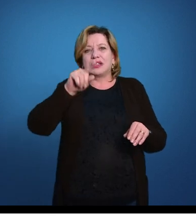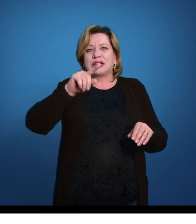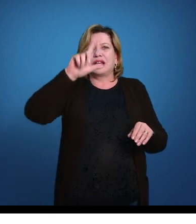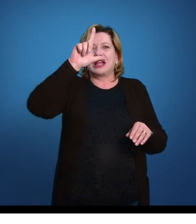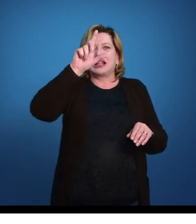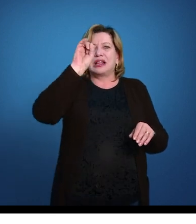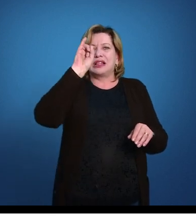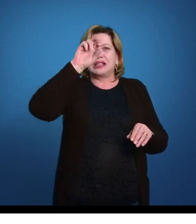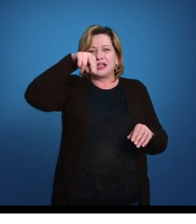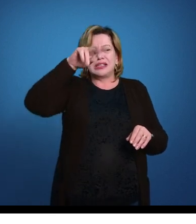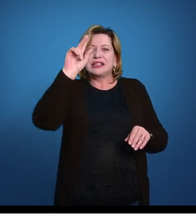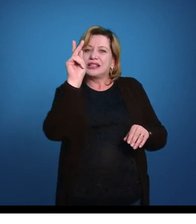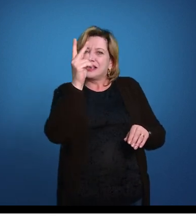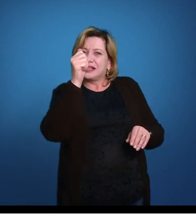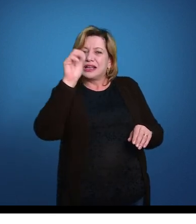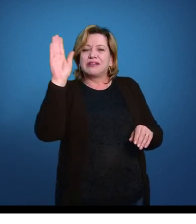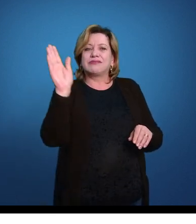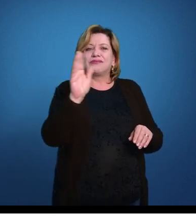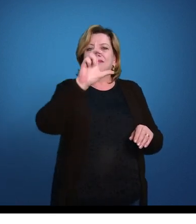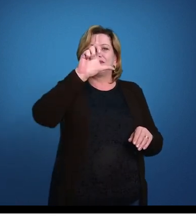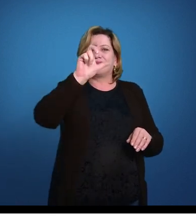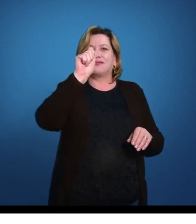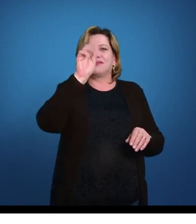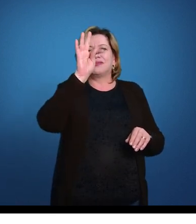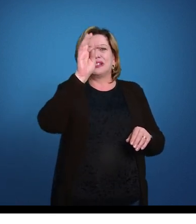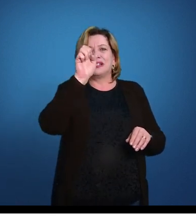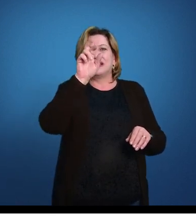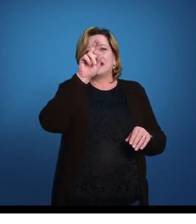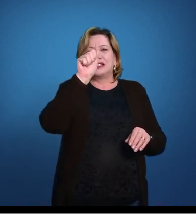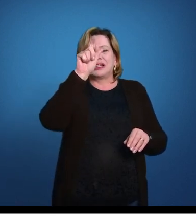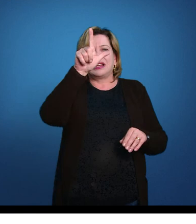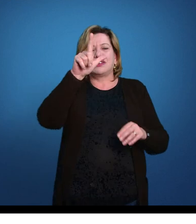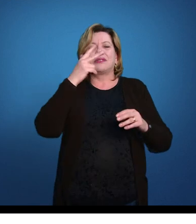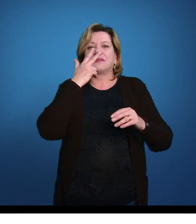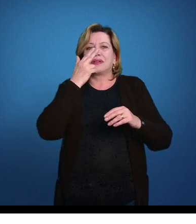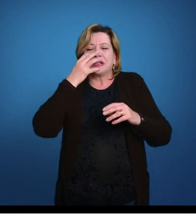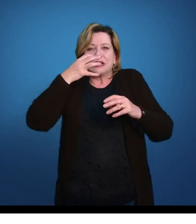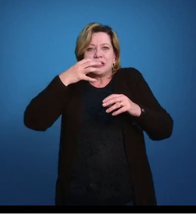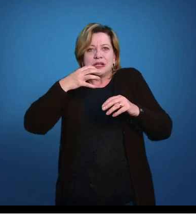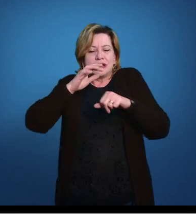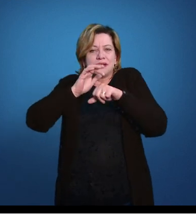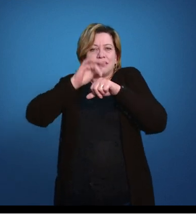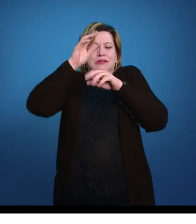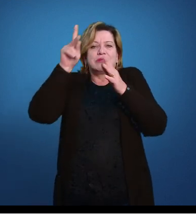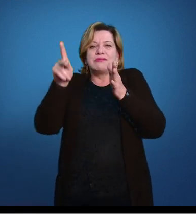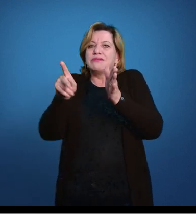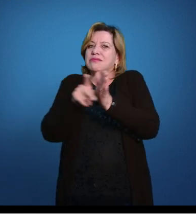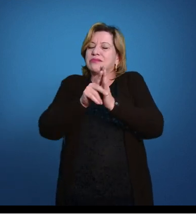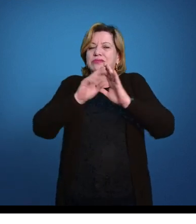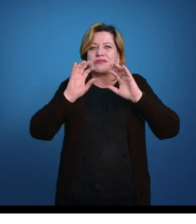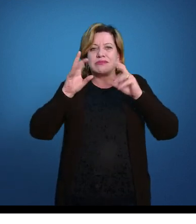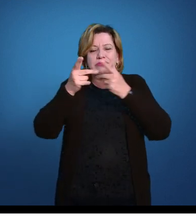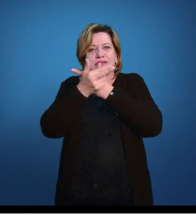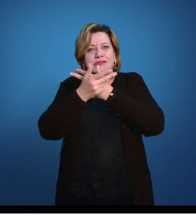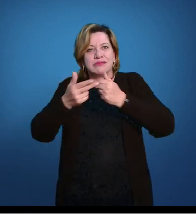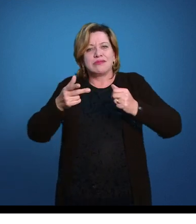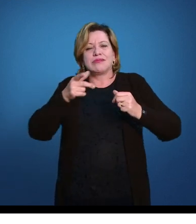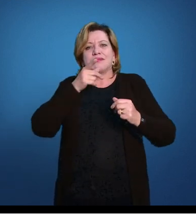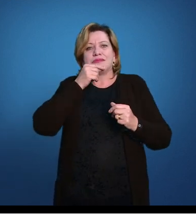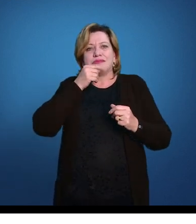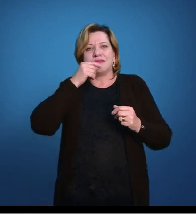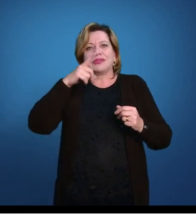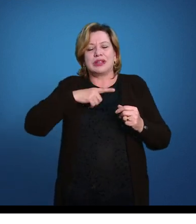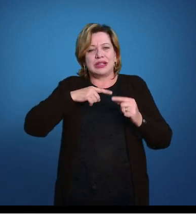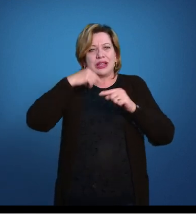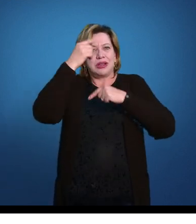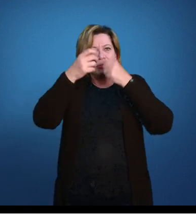lateral, que ele é um sistema sensorial que os animais aquáticos têm, e a gente vai falar um pouco mais sobre elas